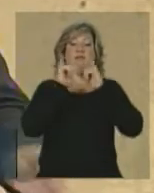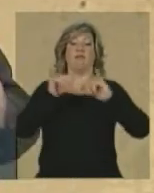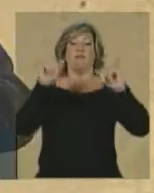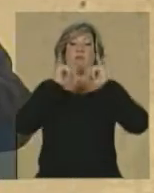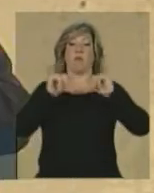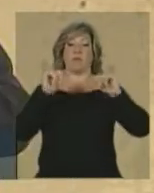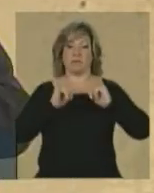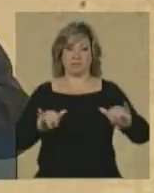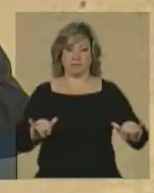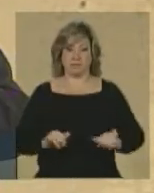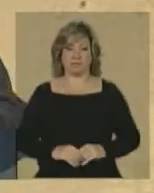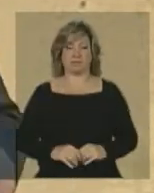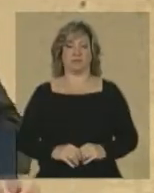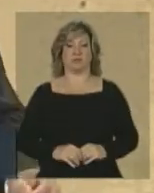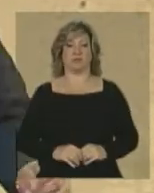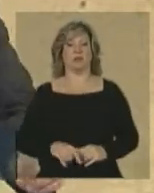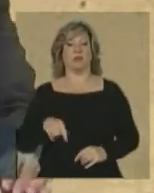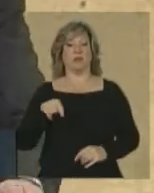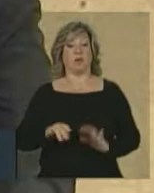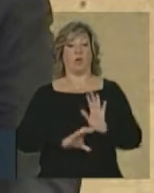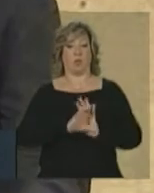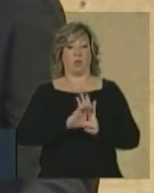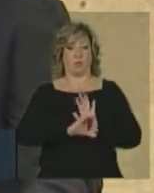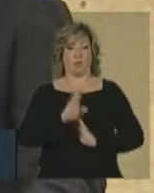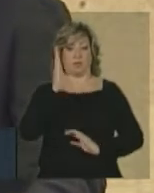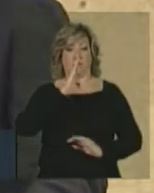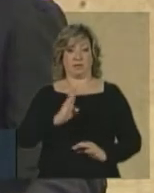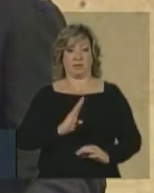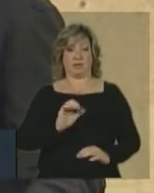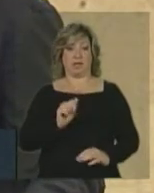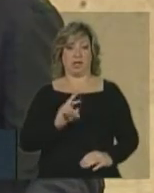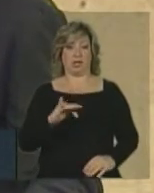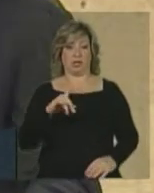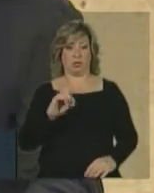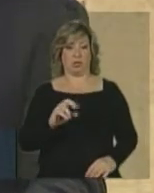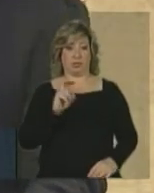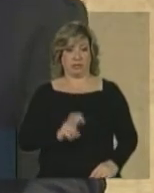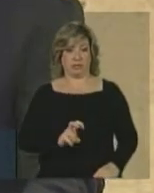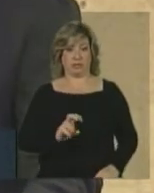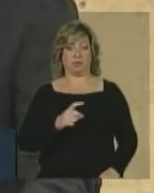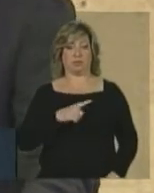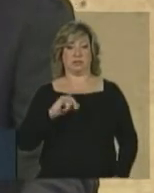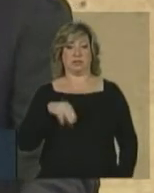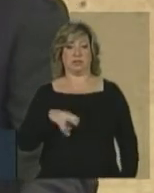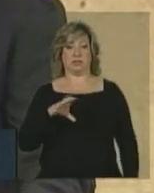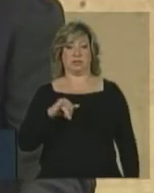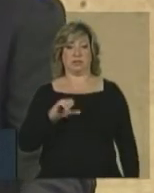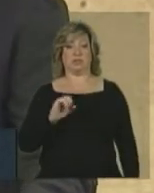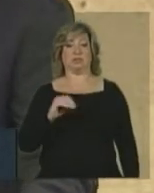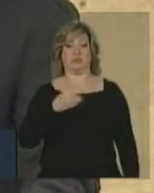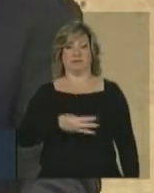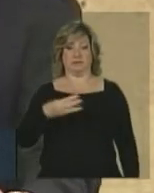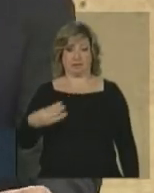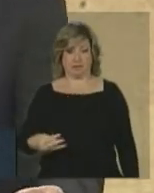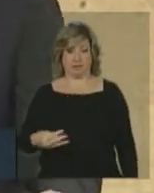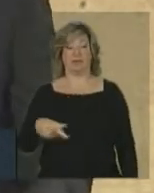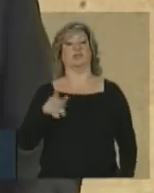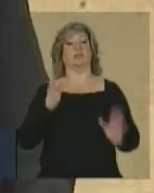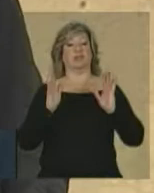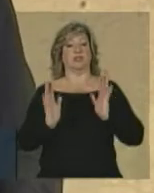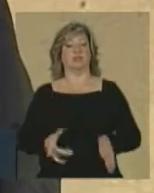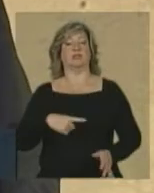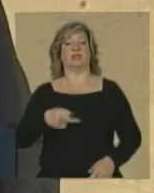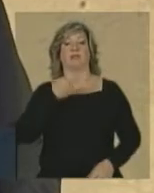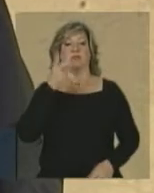É fato que a Constituição brasileira, no artigo 5º, inciso 33, já afirma o